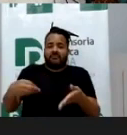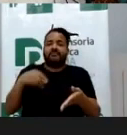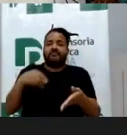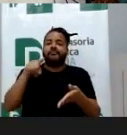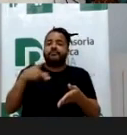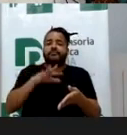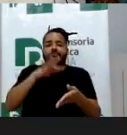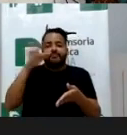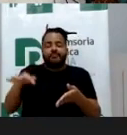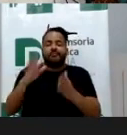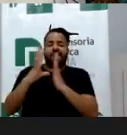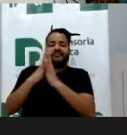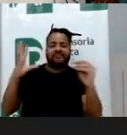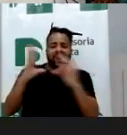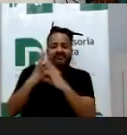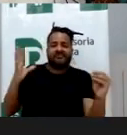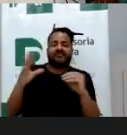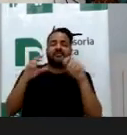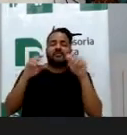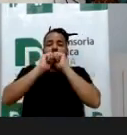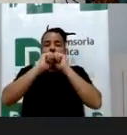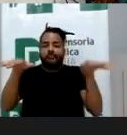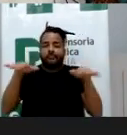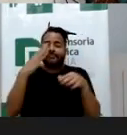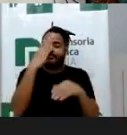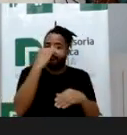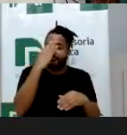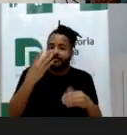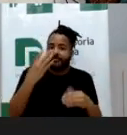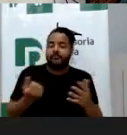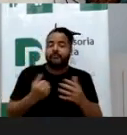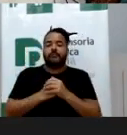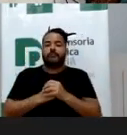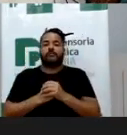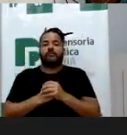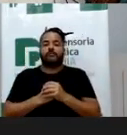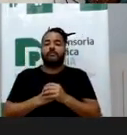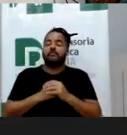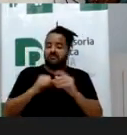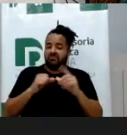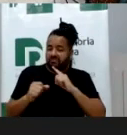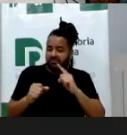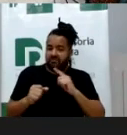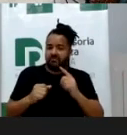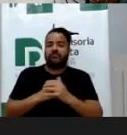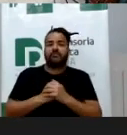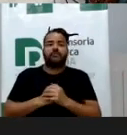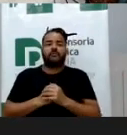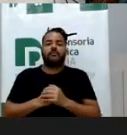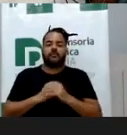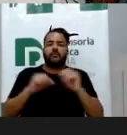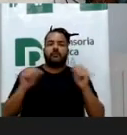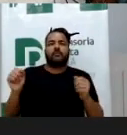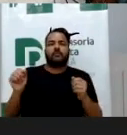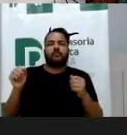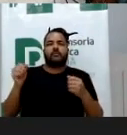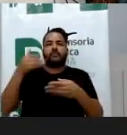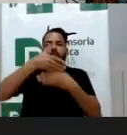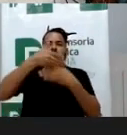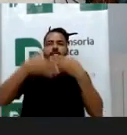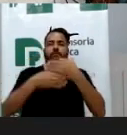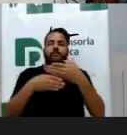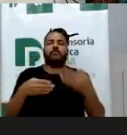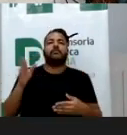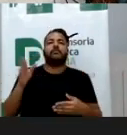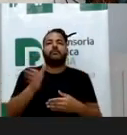de clonagens, de vazamento de fotos, tá? Elas trazem isso. Pode passar aí. As reflexões